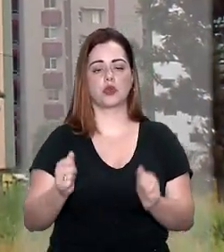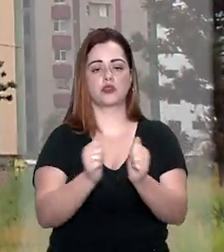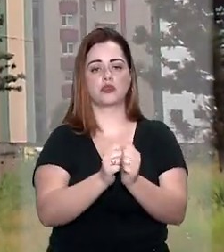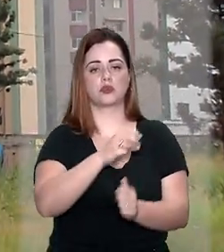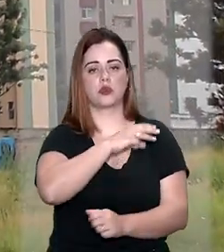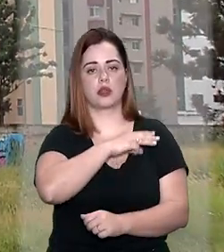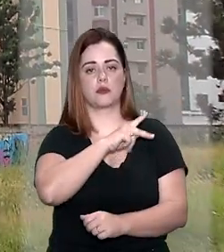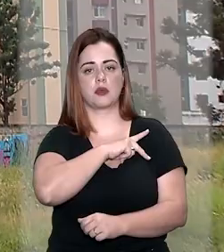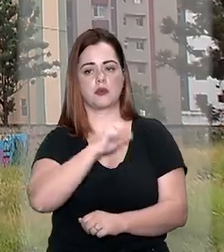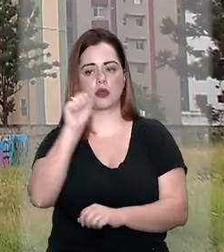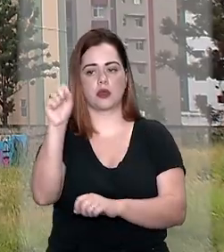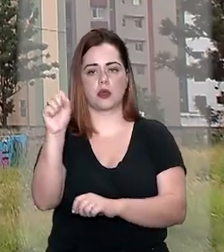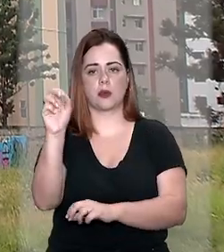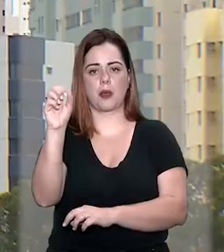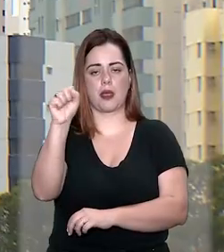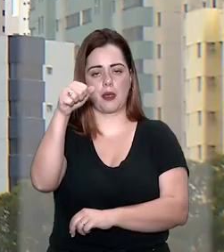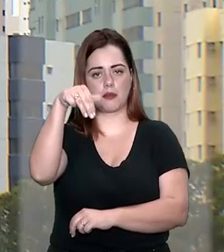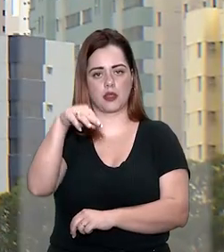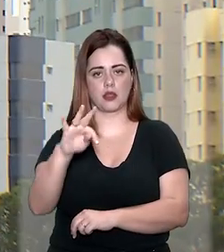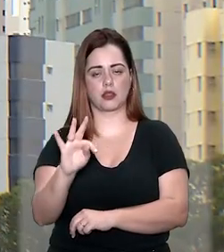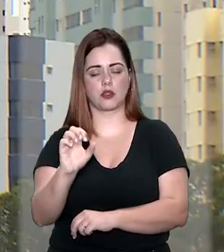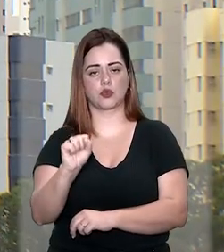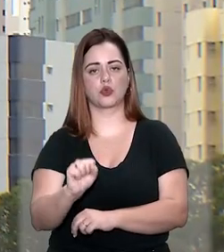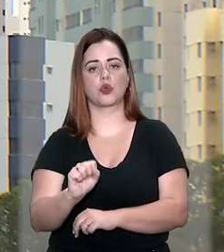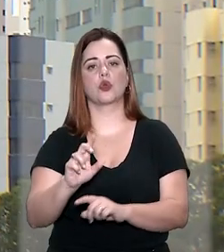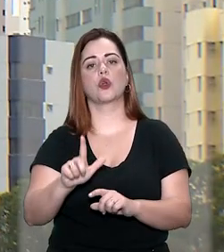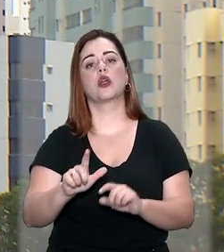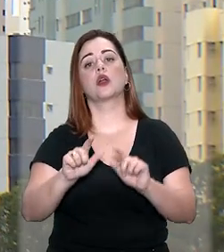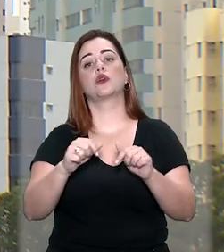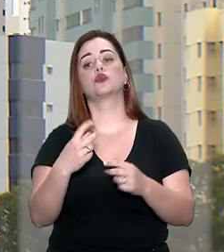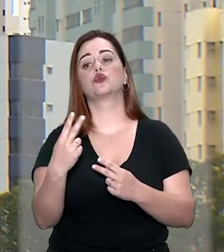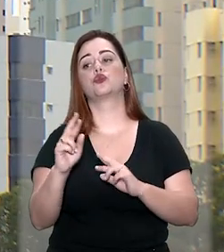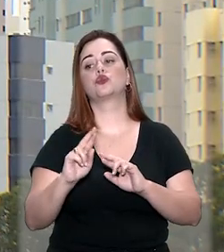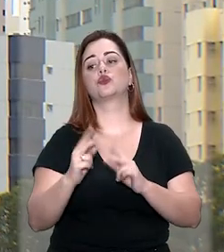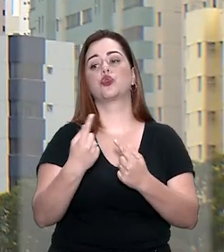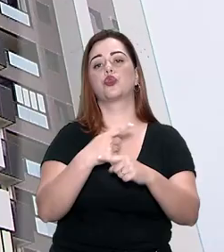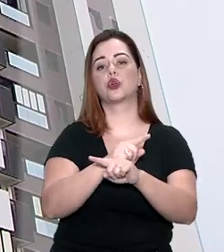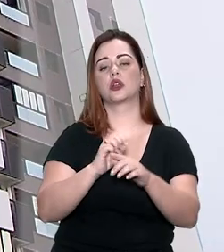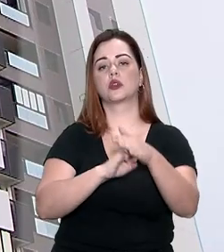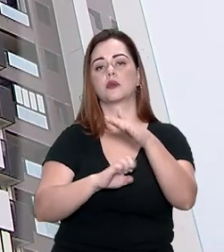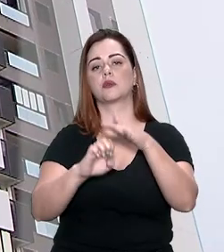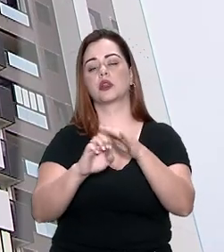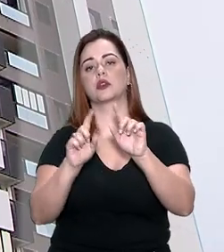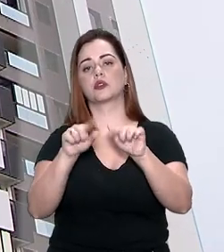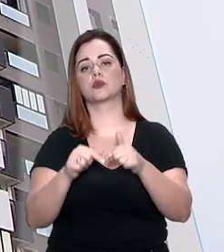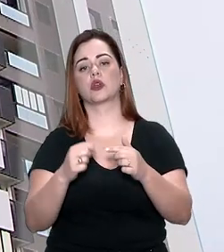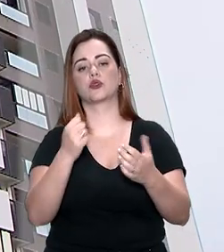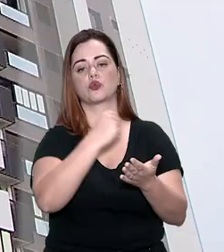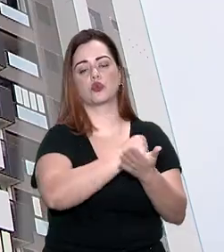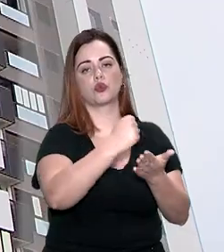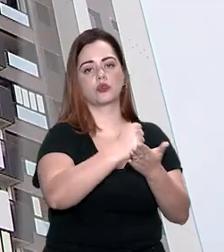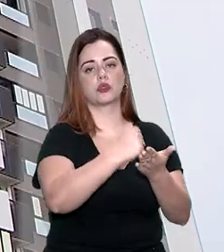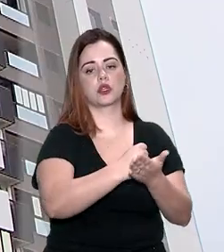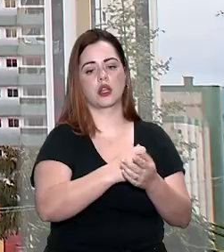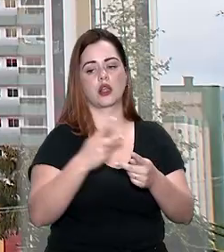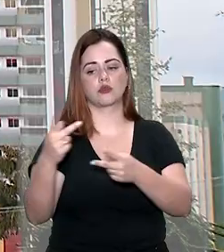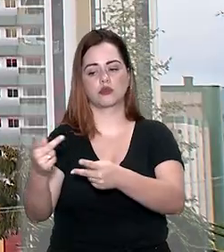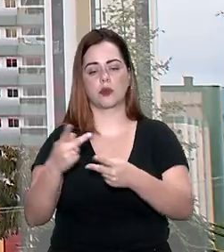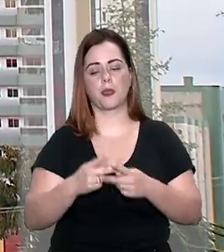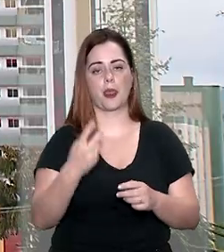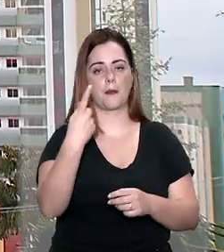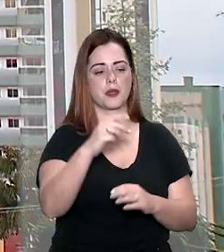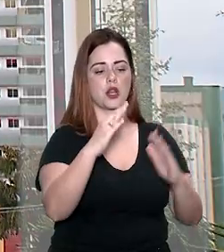Ministério Público de Mato Grosso do Sul contra duas empresas para apurar eventuais irregularidades nos contratos de adesão